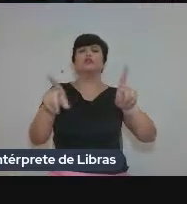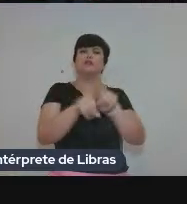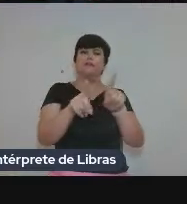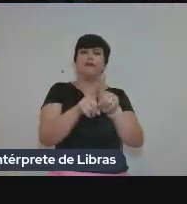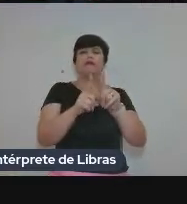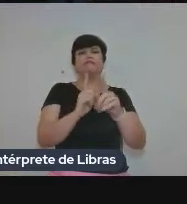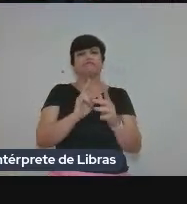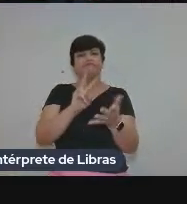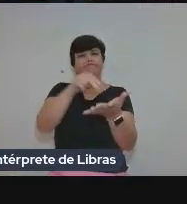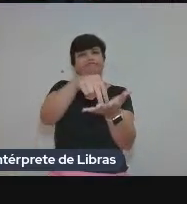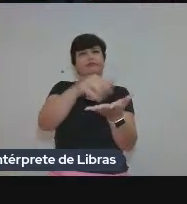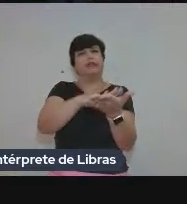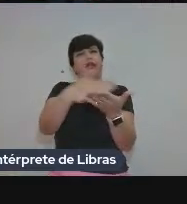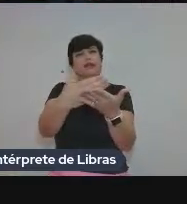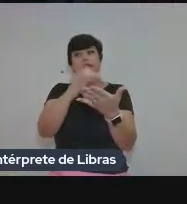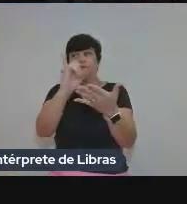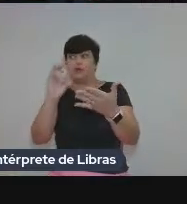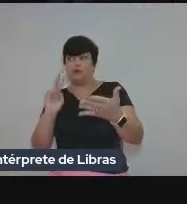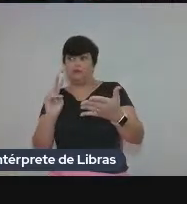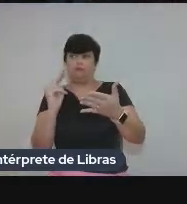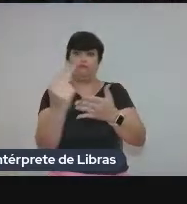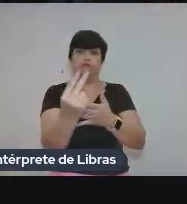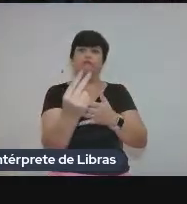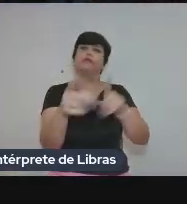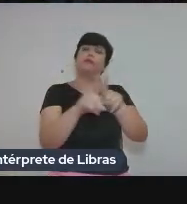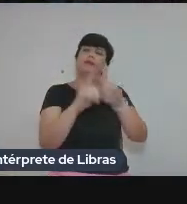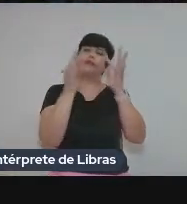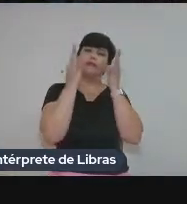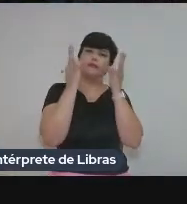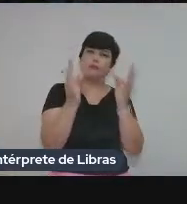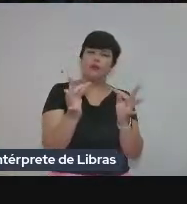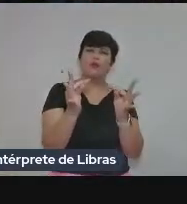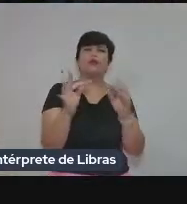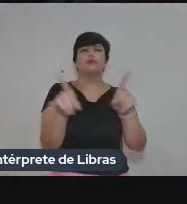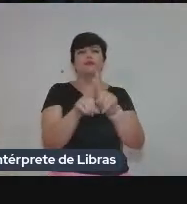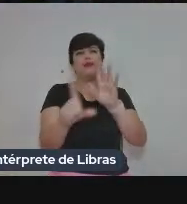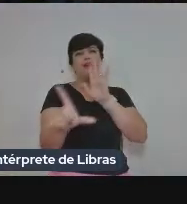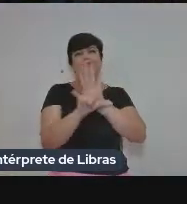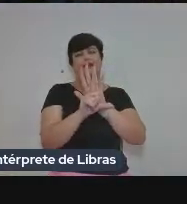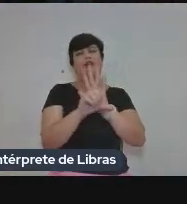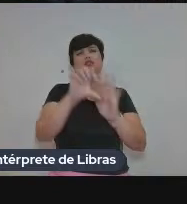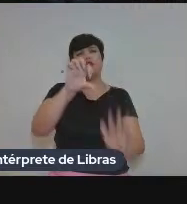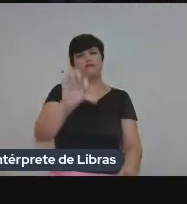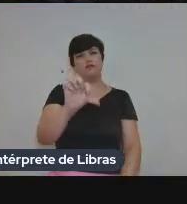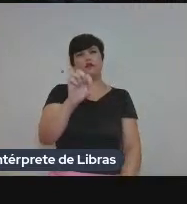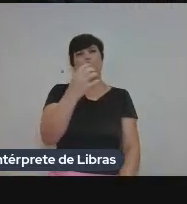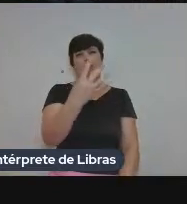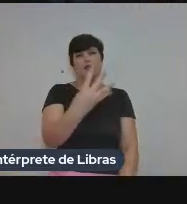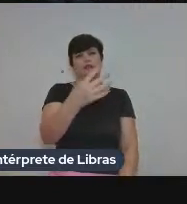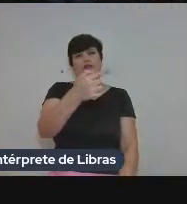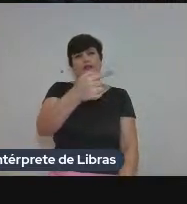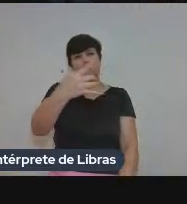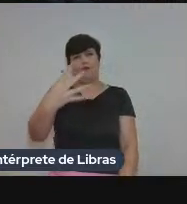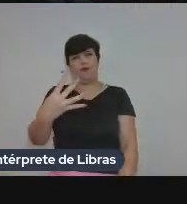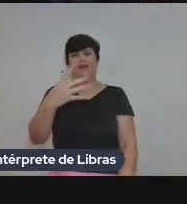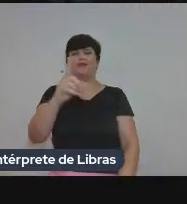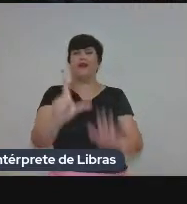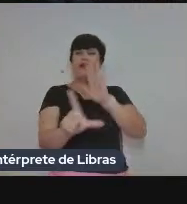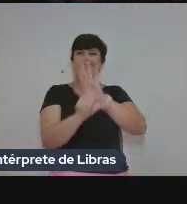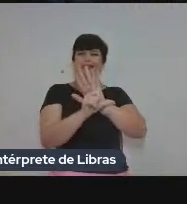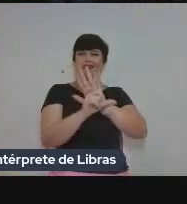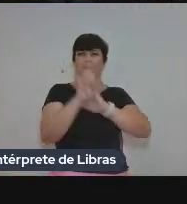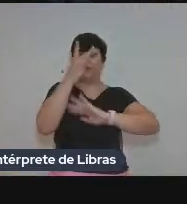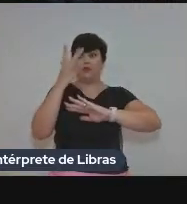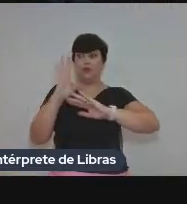intérpretes para interrogantes, testemunhas, e a Lei 9.474, que é a Lei do Refúgio, que fala que,